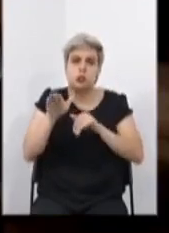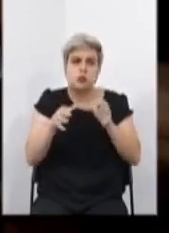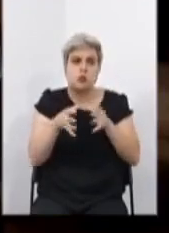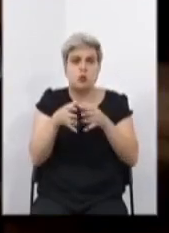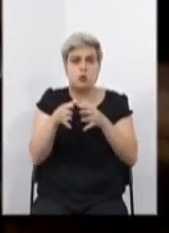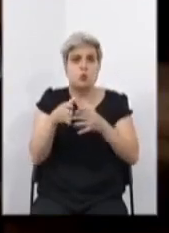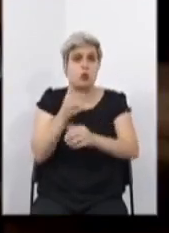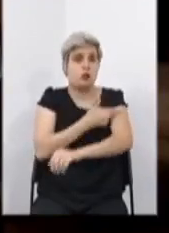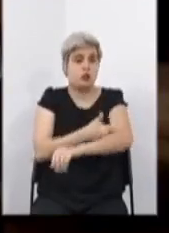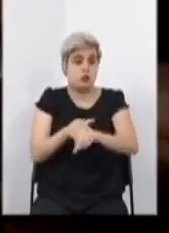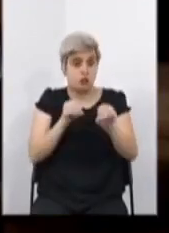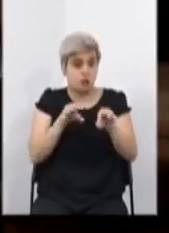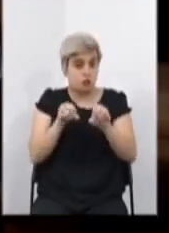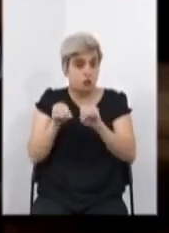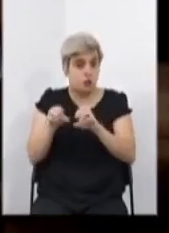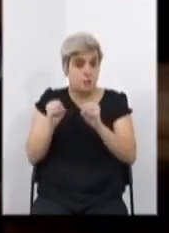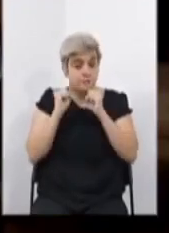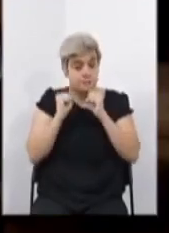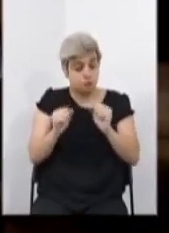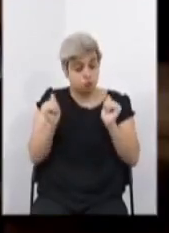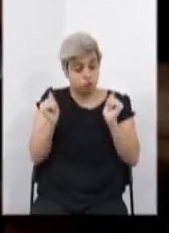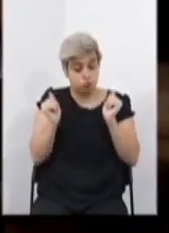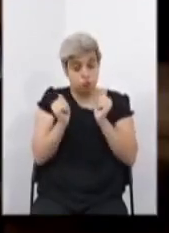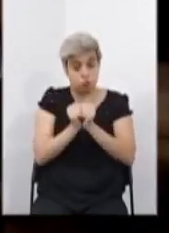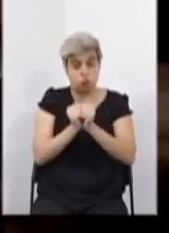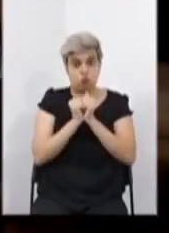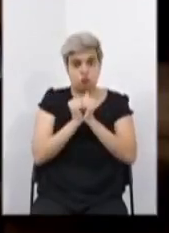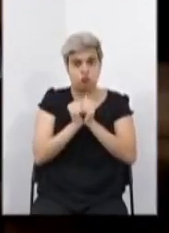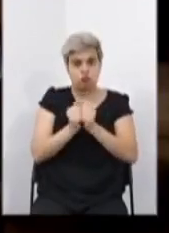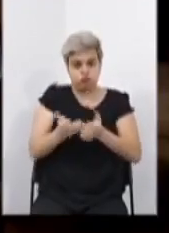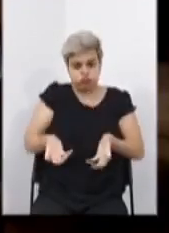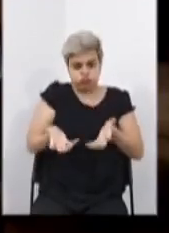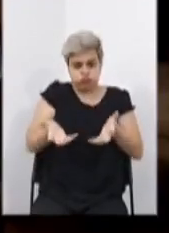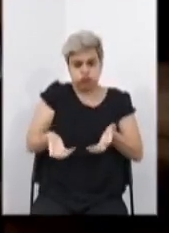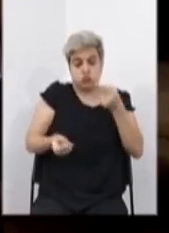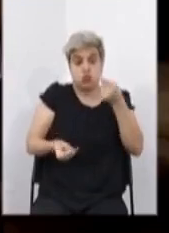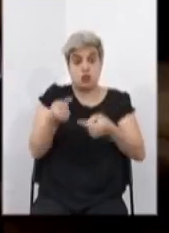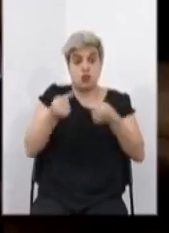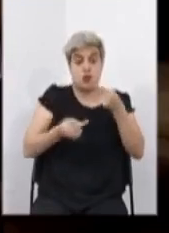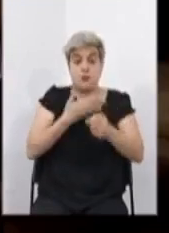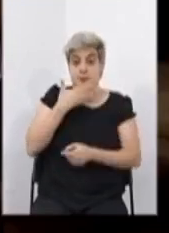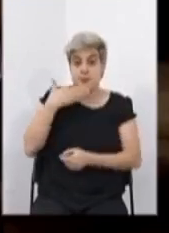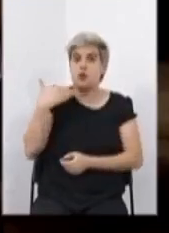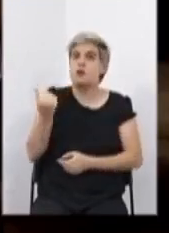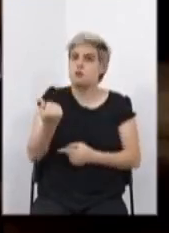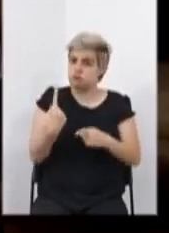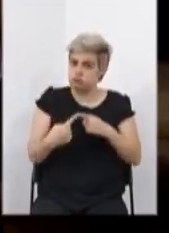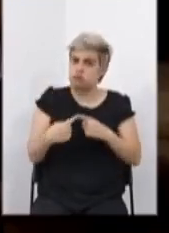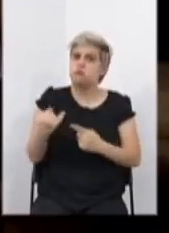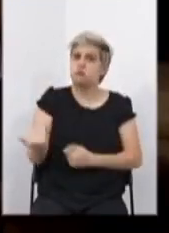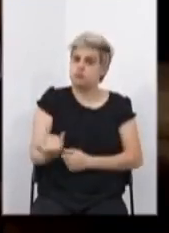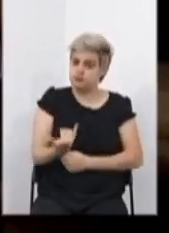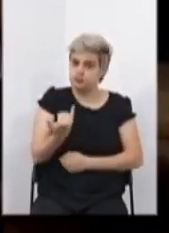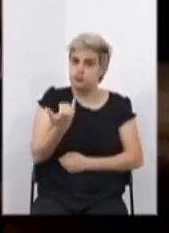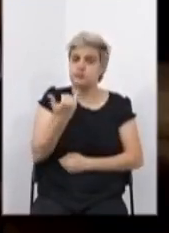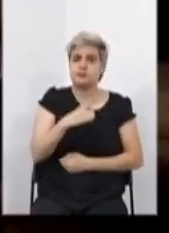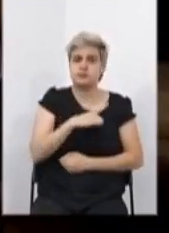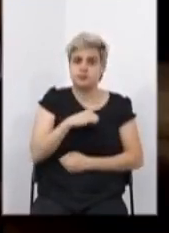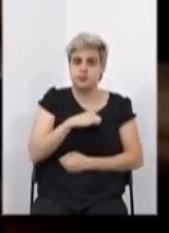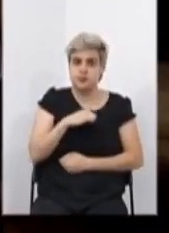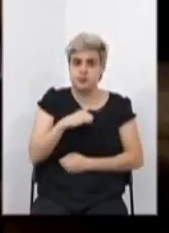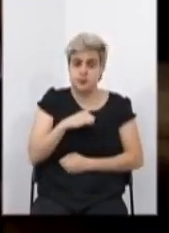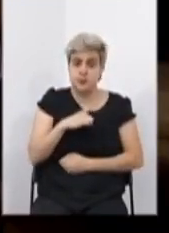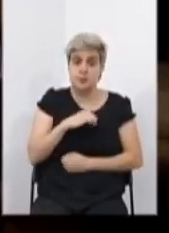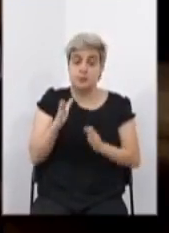educação para que pudesse, conosco, enriquecer esse debate, que é muitíssimo importante, fizesse esse adendo